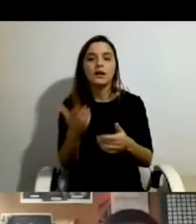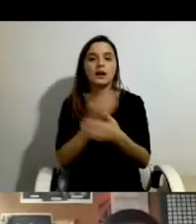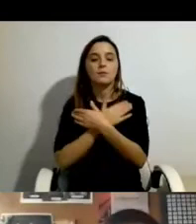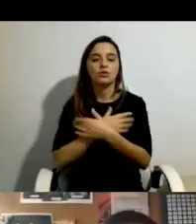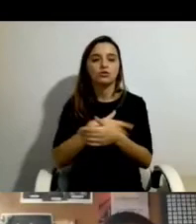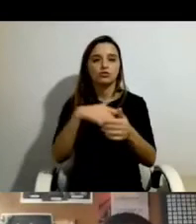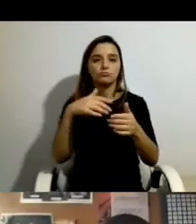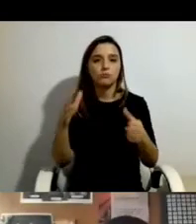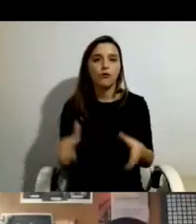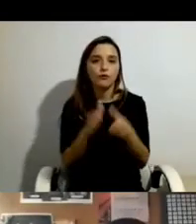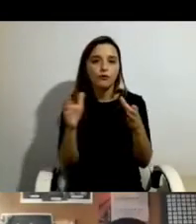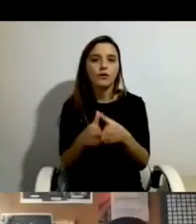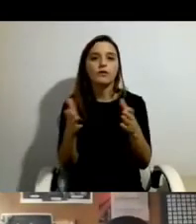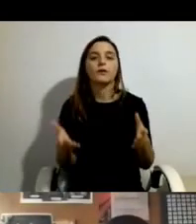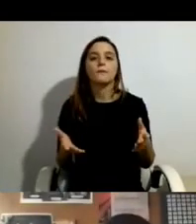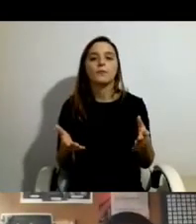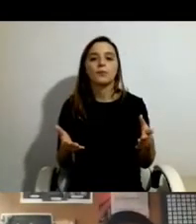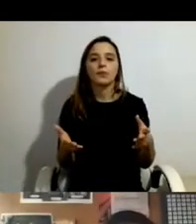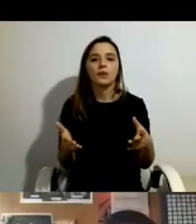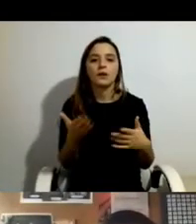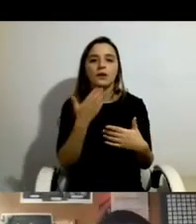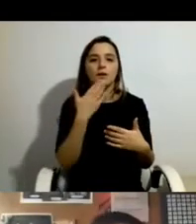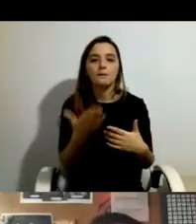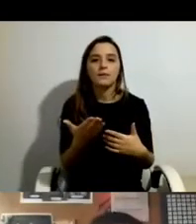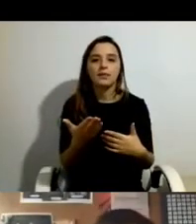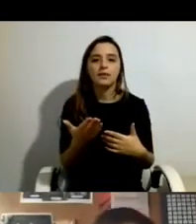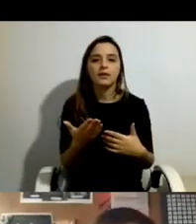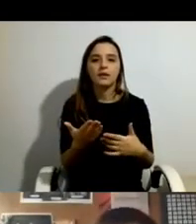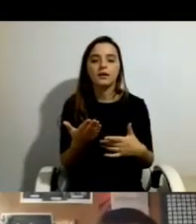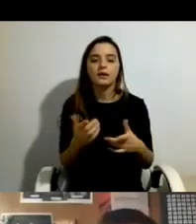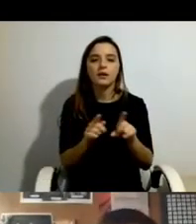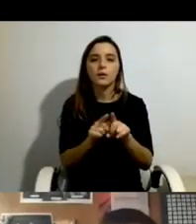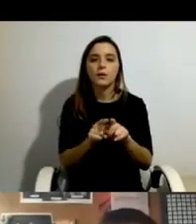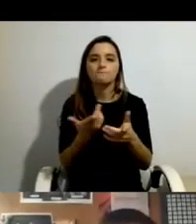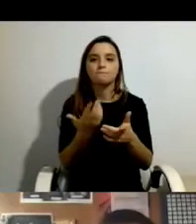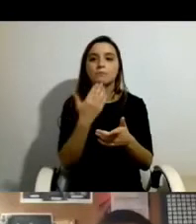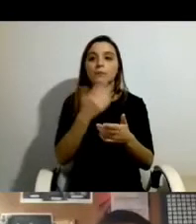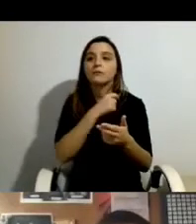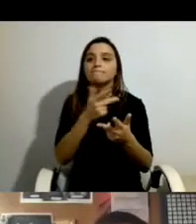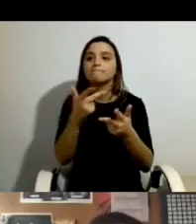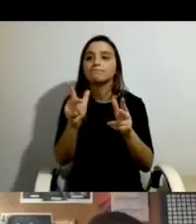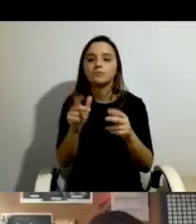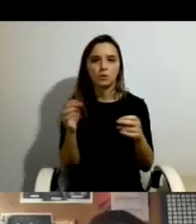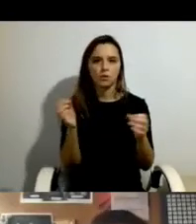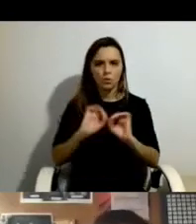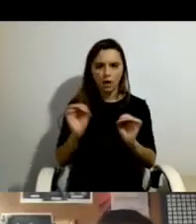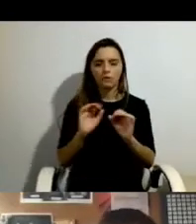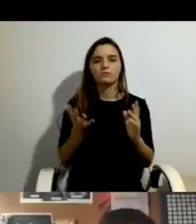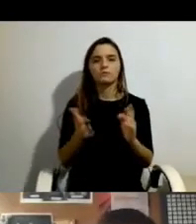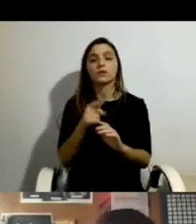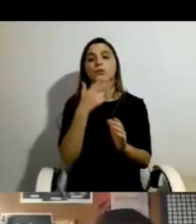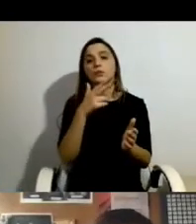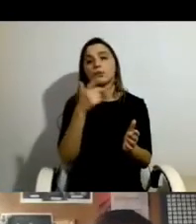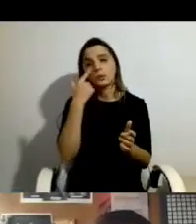que pedir licença a ninguém. E o reconhecimento de que, e isso já se viu